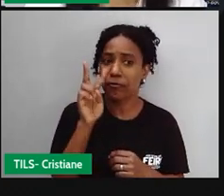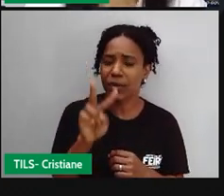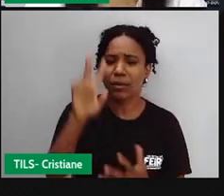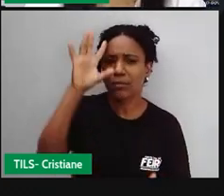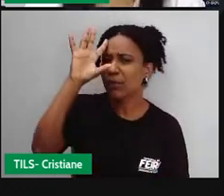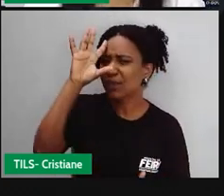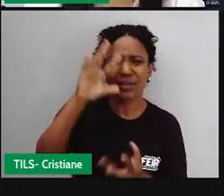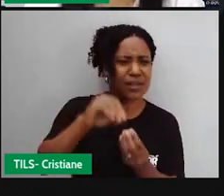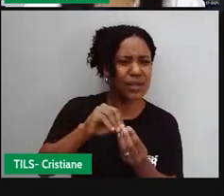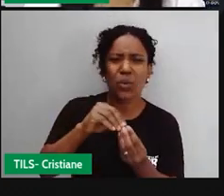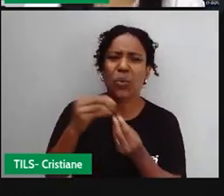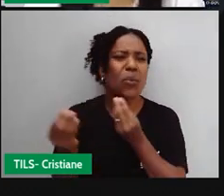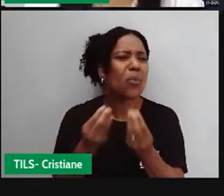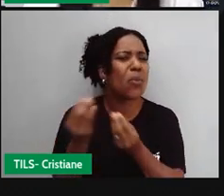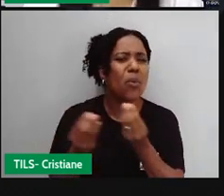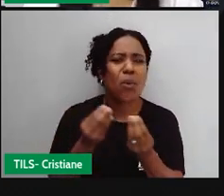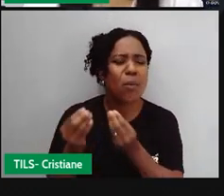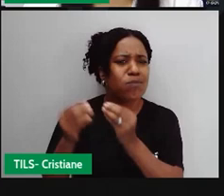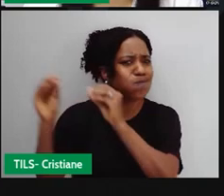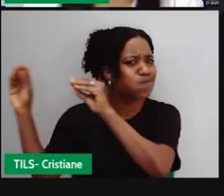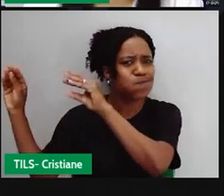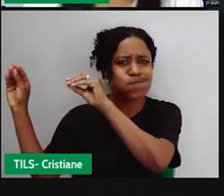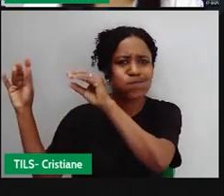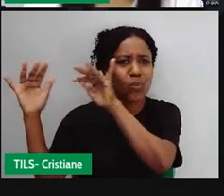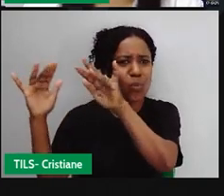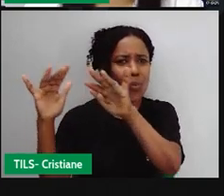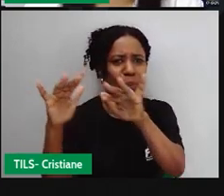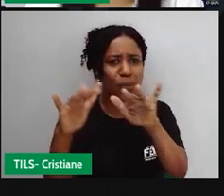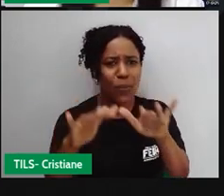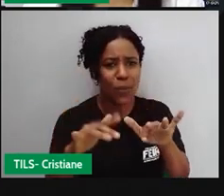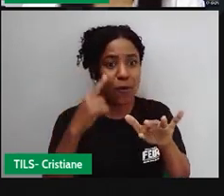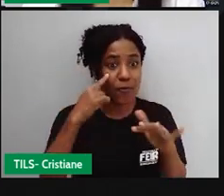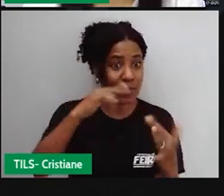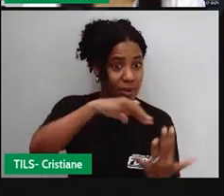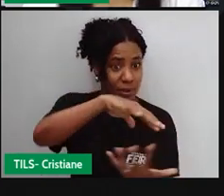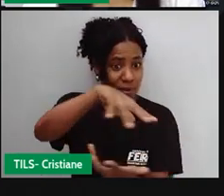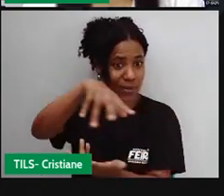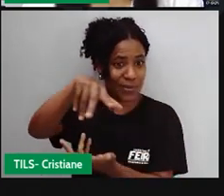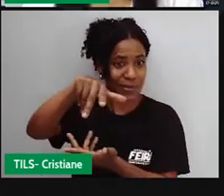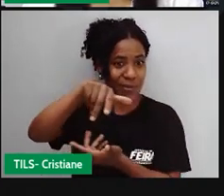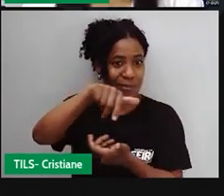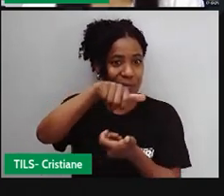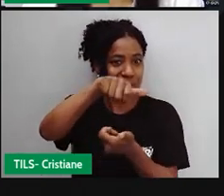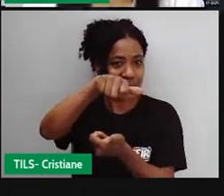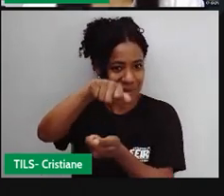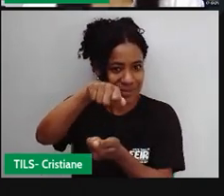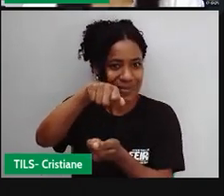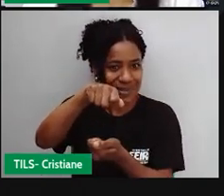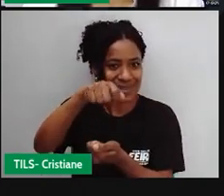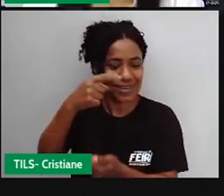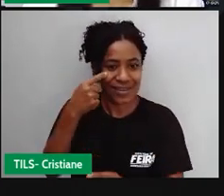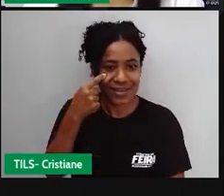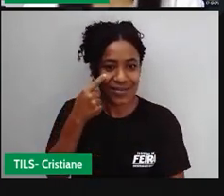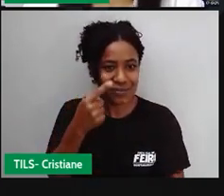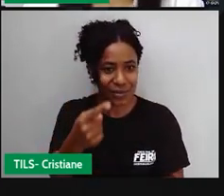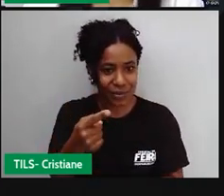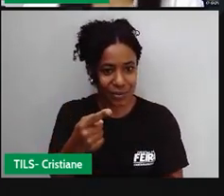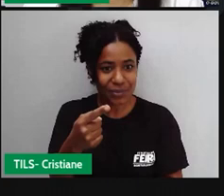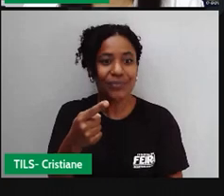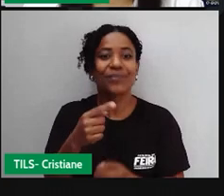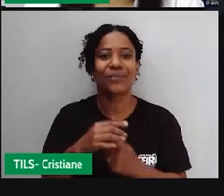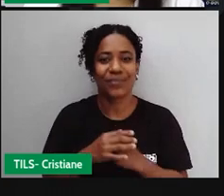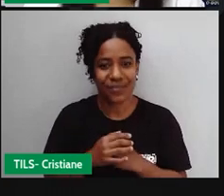início dessa história, o mapa-monde. Então, observando, no mapa-monde aí a gente consegue identificar